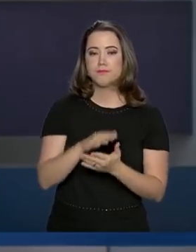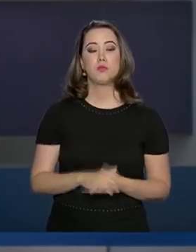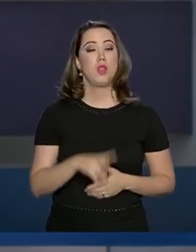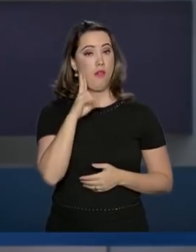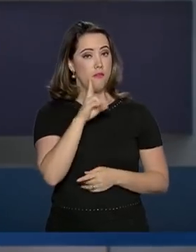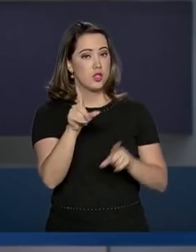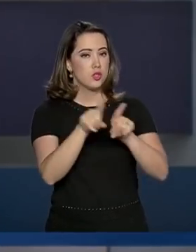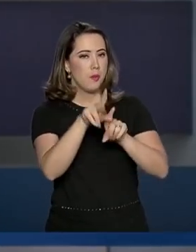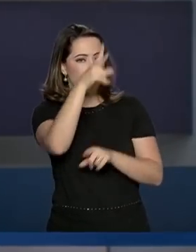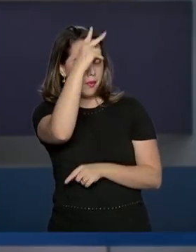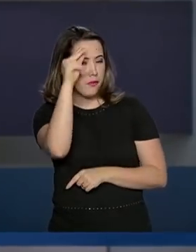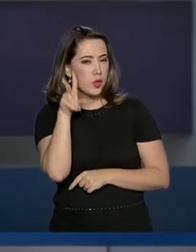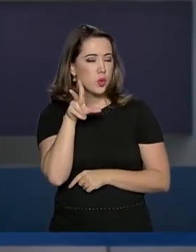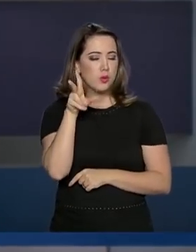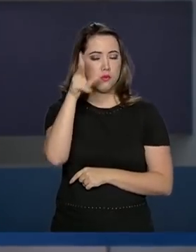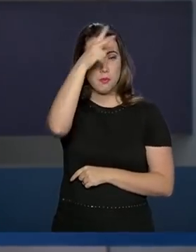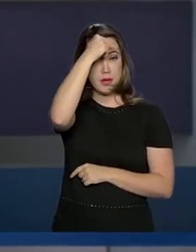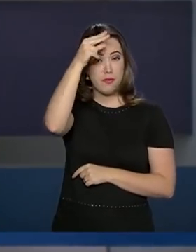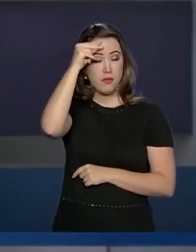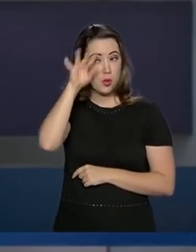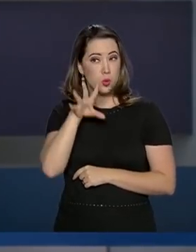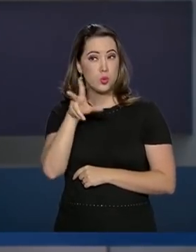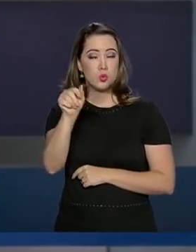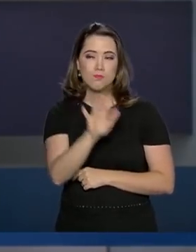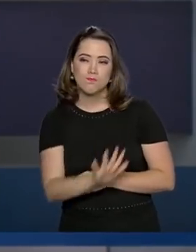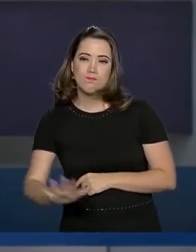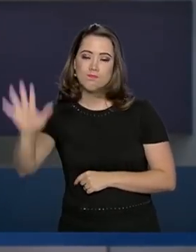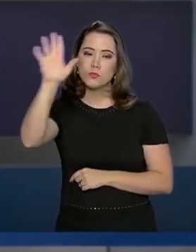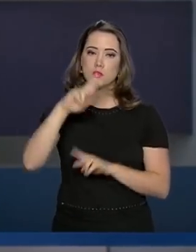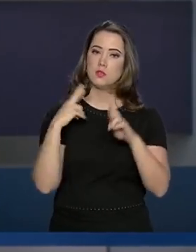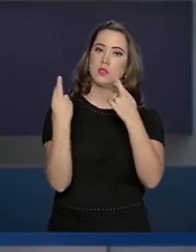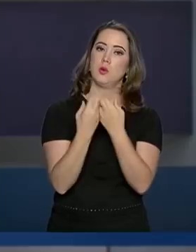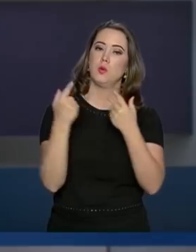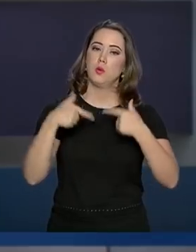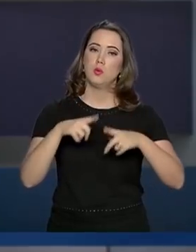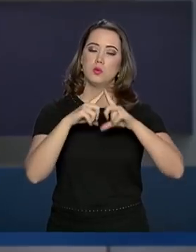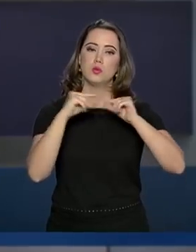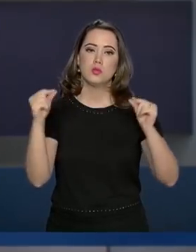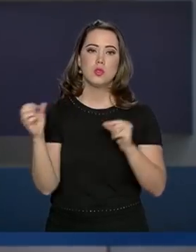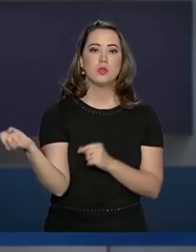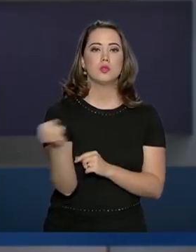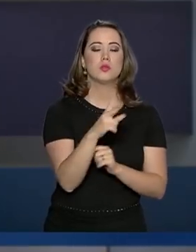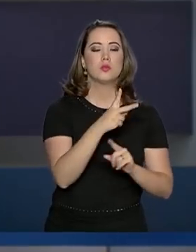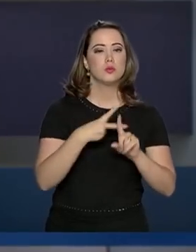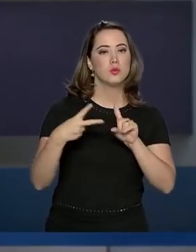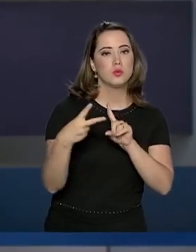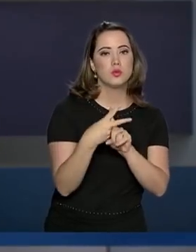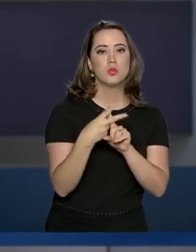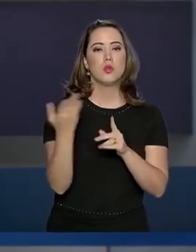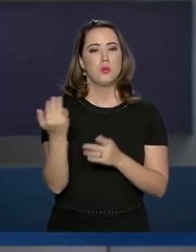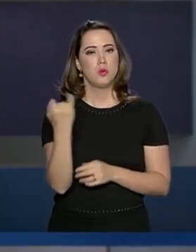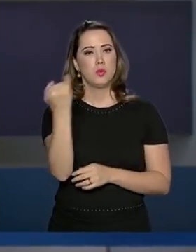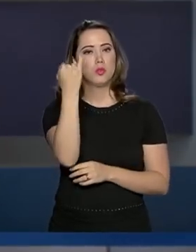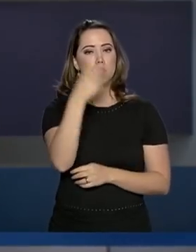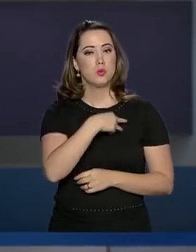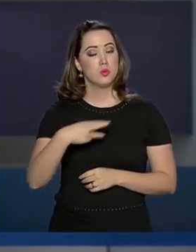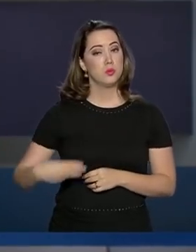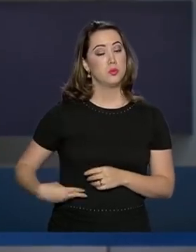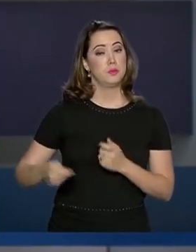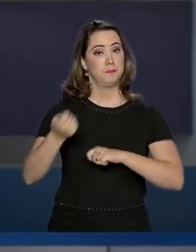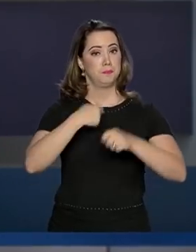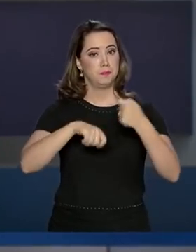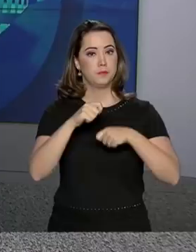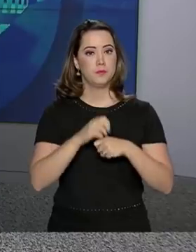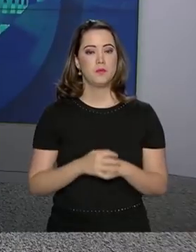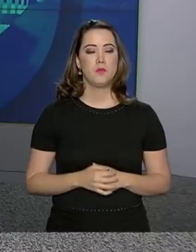de todo o país se reúnem em Brasília. Na mesa de debate, a nova Previdência ganha destaque com a participação do ministro da Economia, Paulo